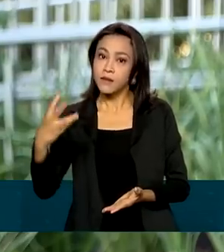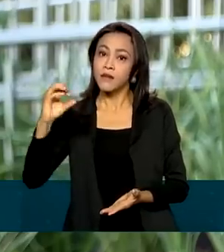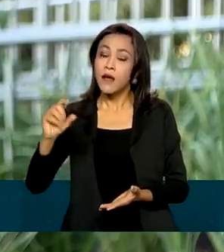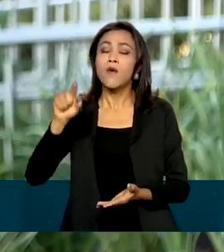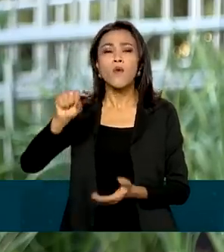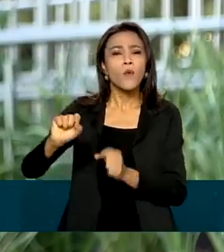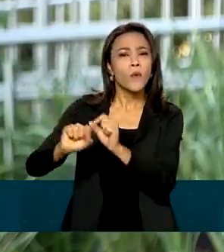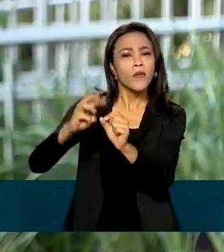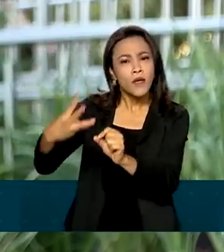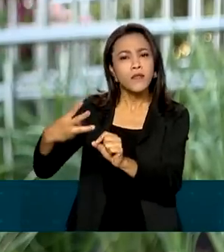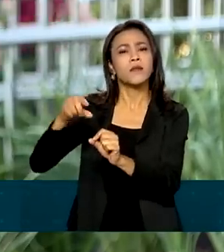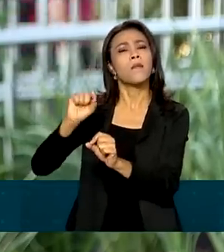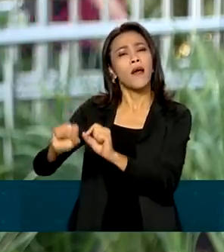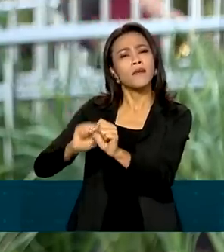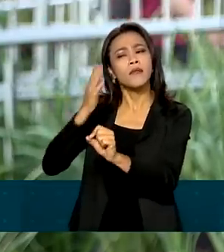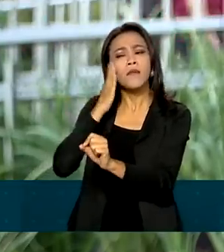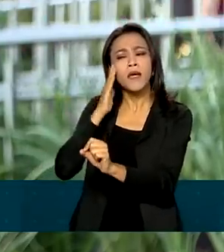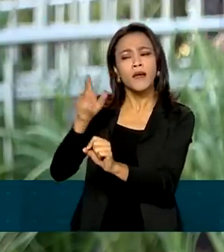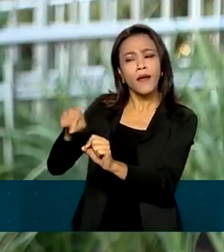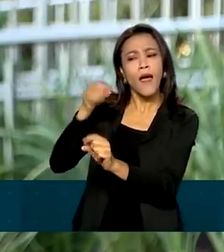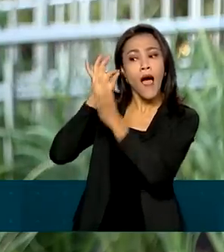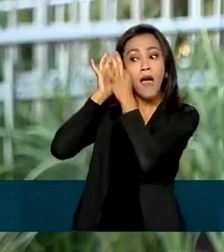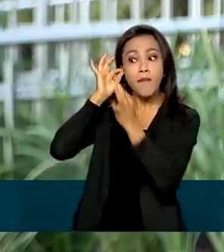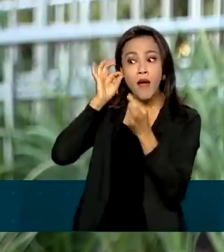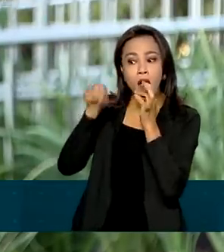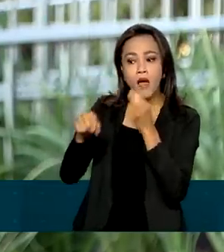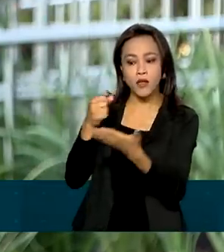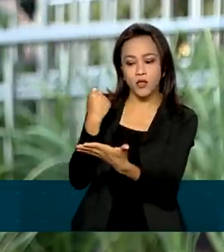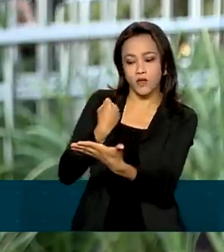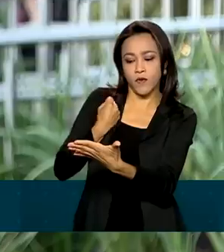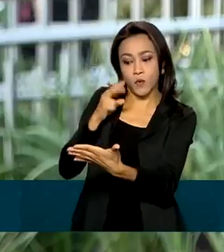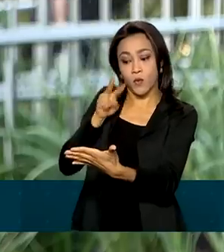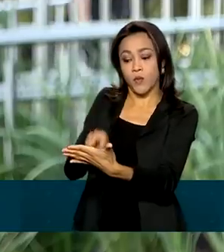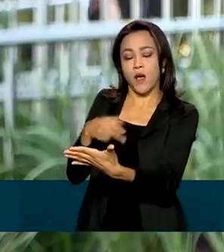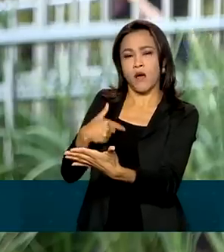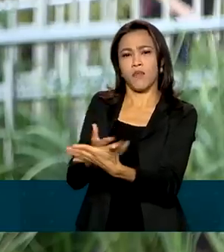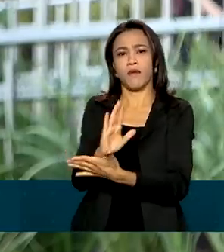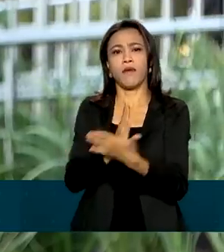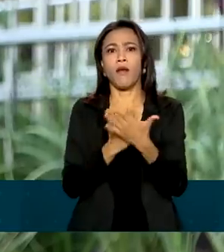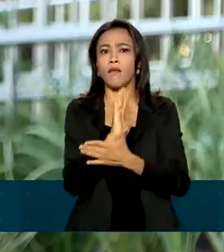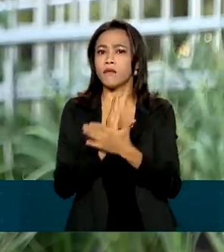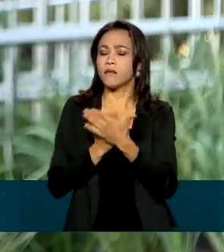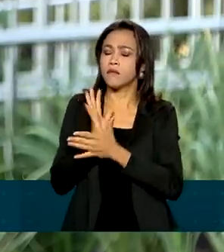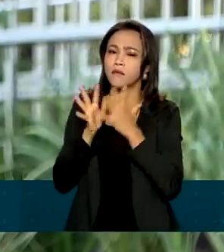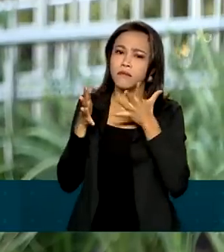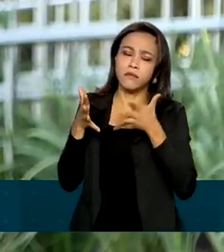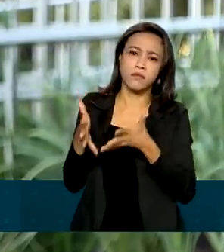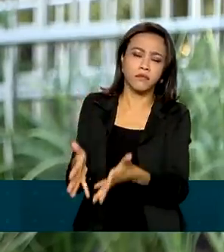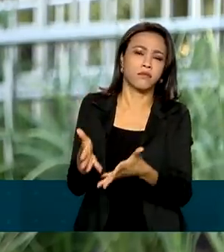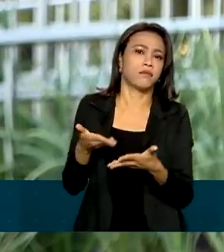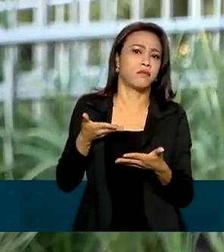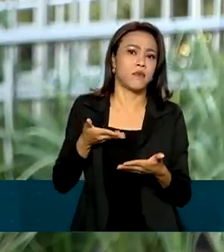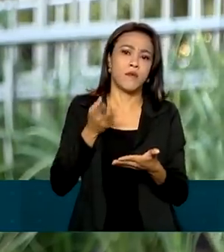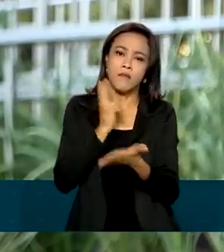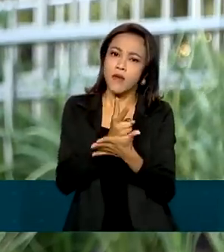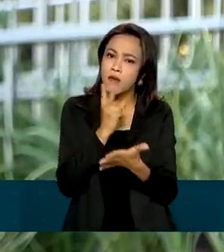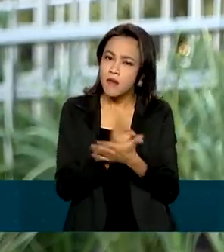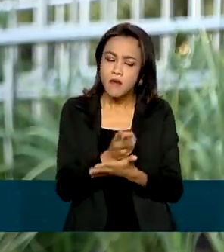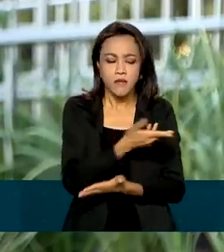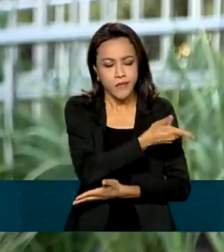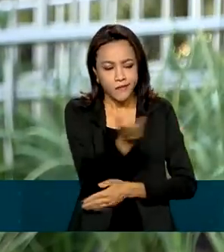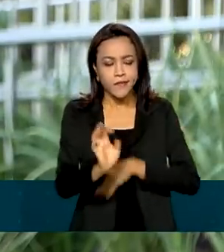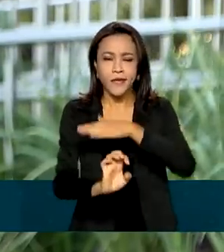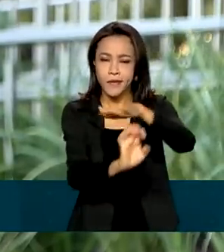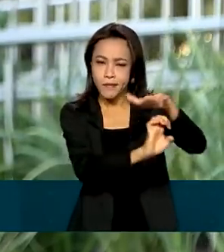veio para ajudar na identificação desse tipo de chamada que tira tranquilidade. Mesmo assim, empresas ainda